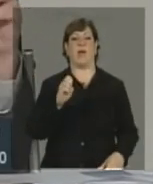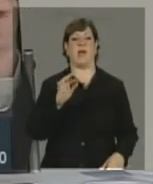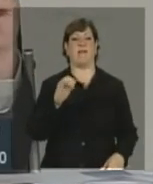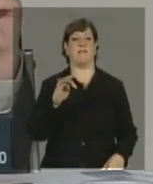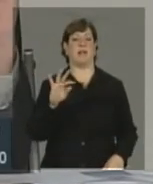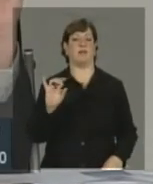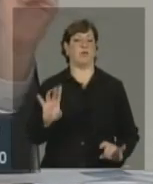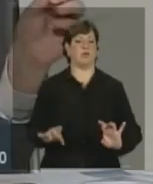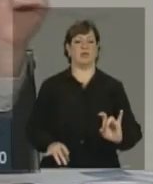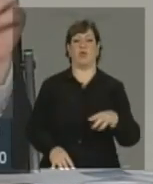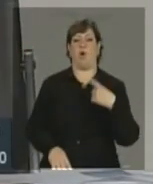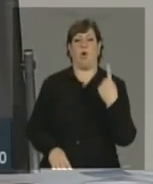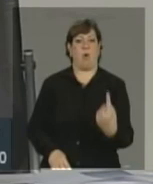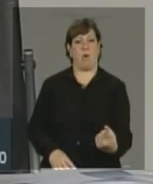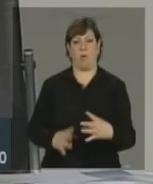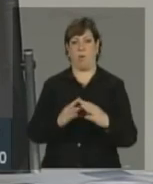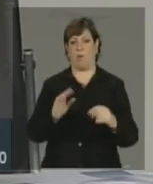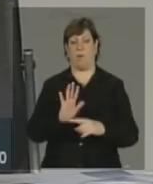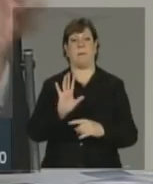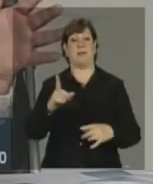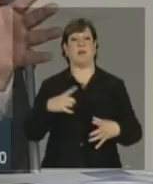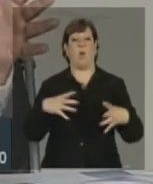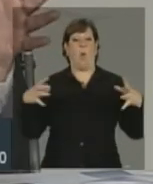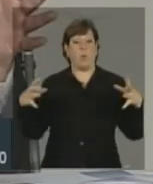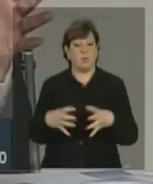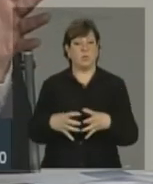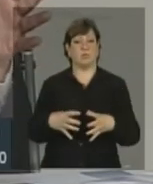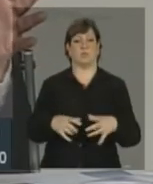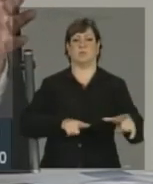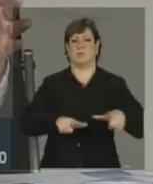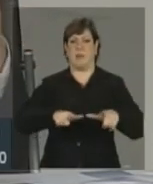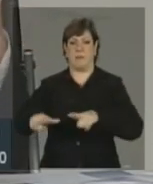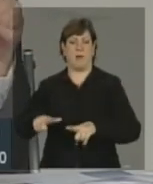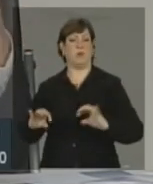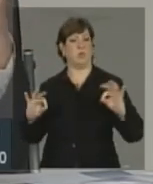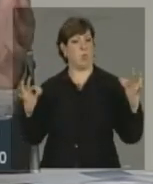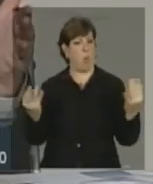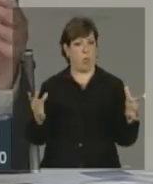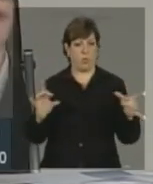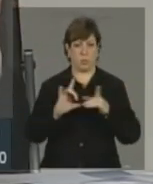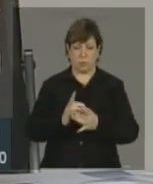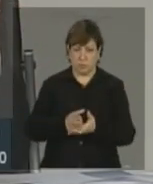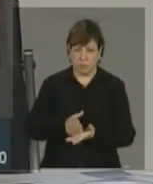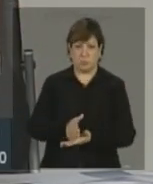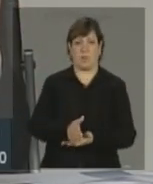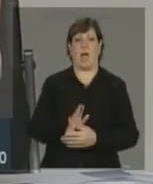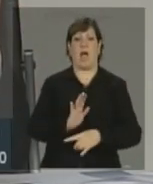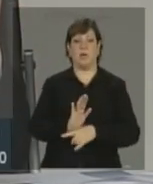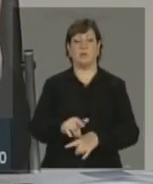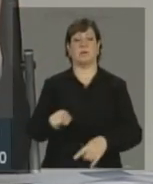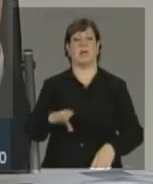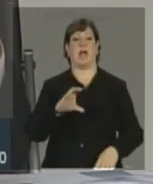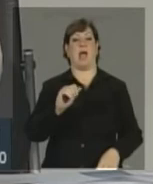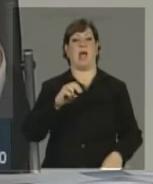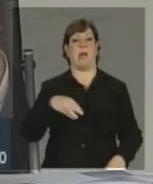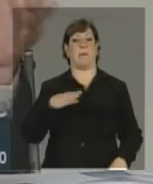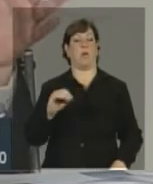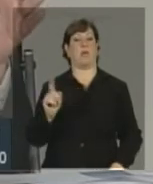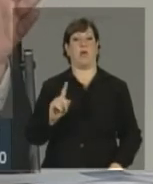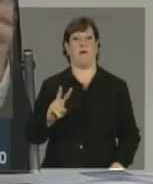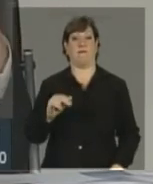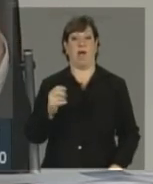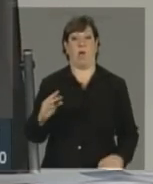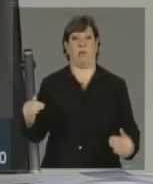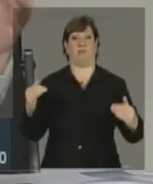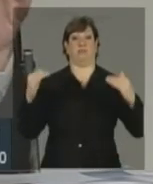resolva, mas há um conjunto de ações, todas no mesmo sentido, que ajudam a que o câmbio não se valorize demasiadamente. Uma